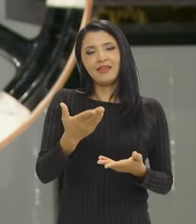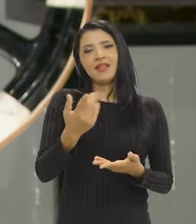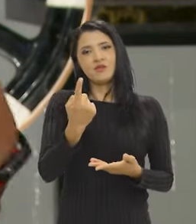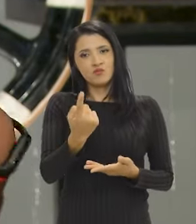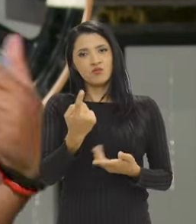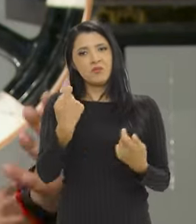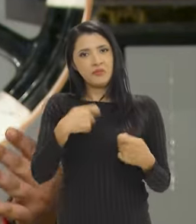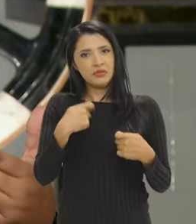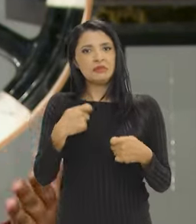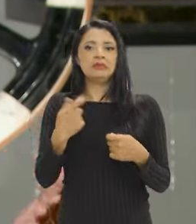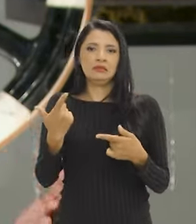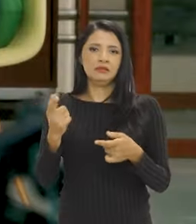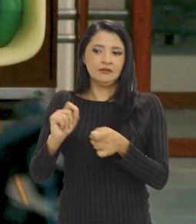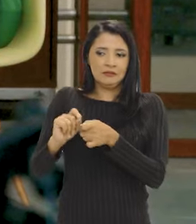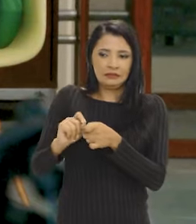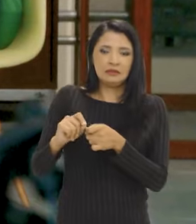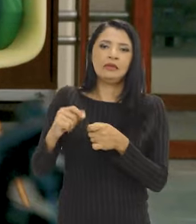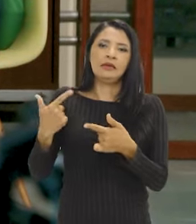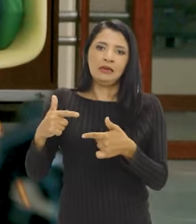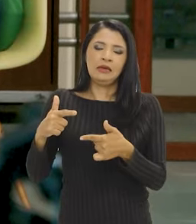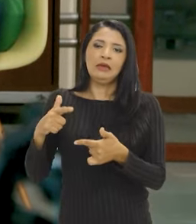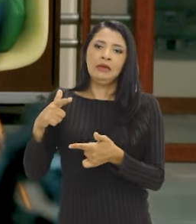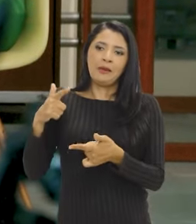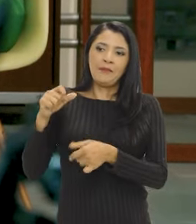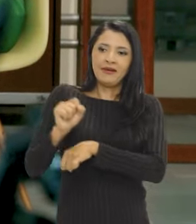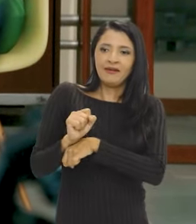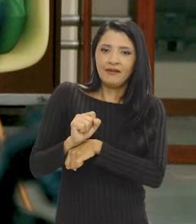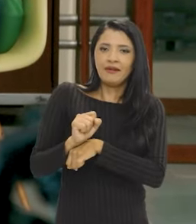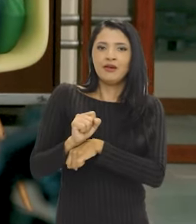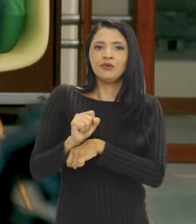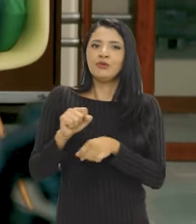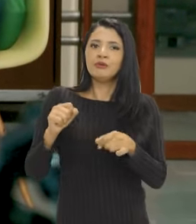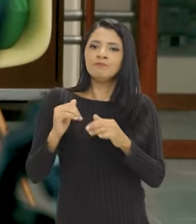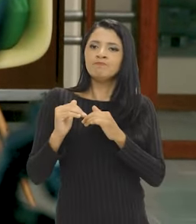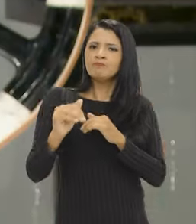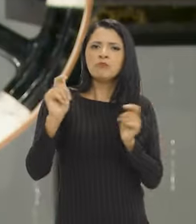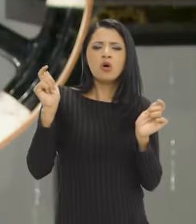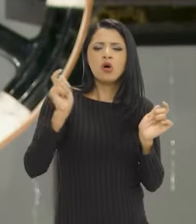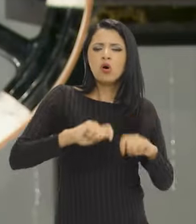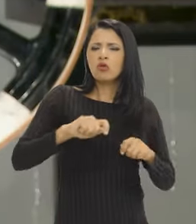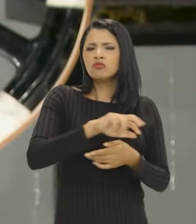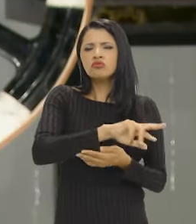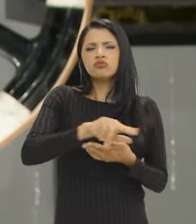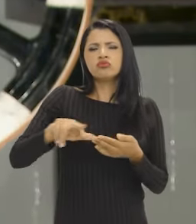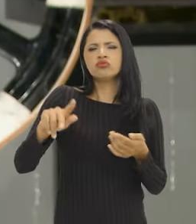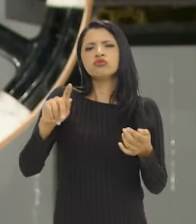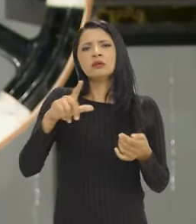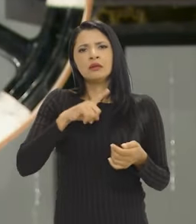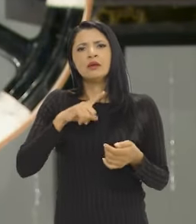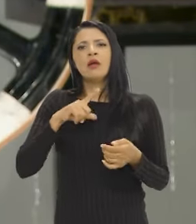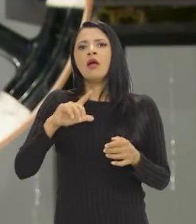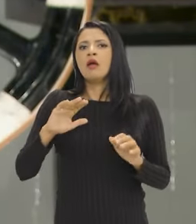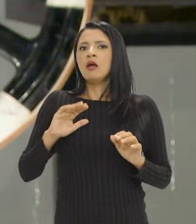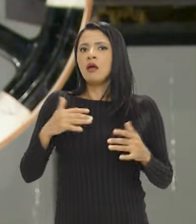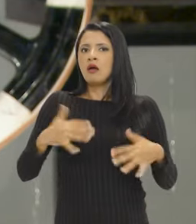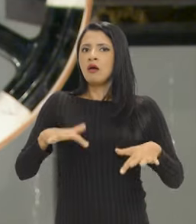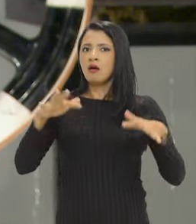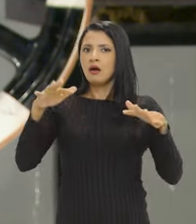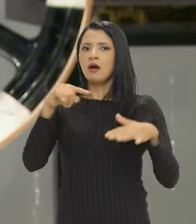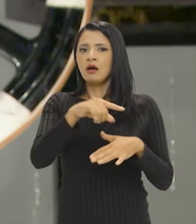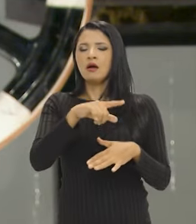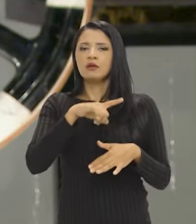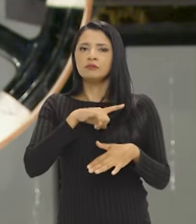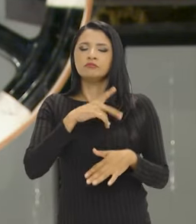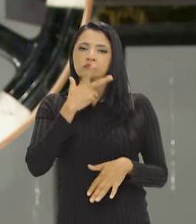que a gente precisa dar conta dele. E outra, porque a gente tem um horizonte de possibilidades que é muito caro.